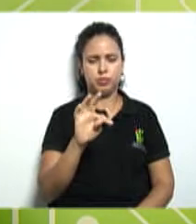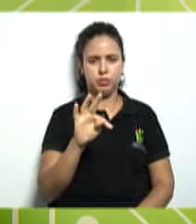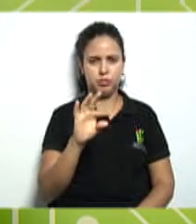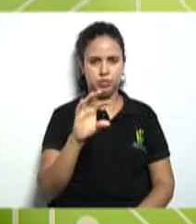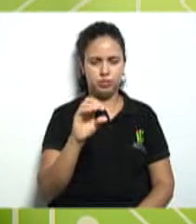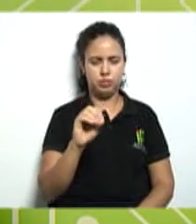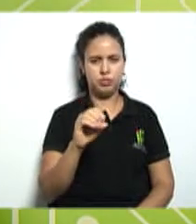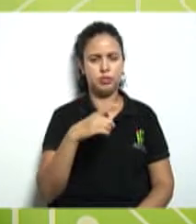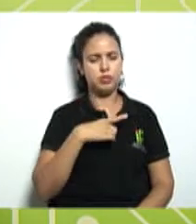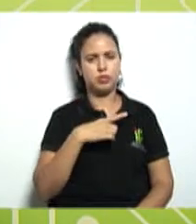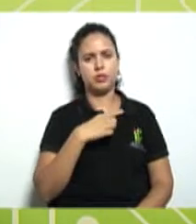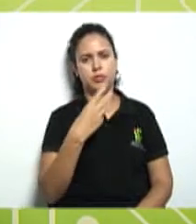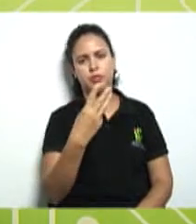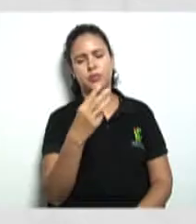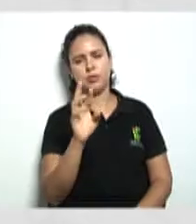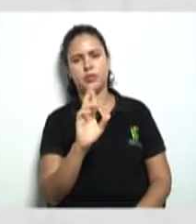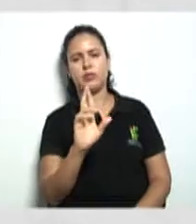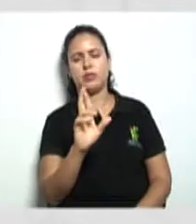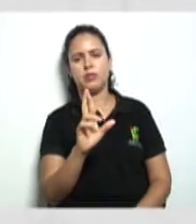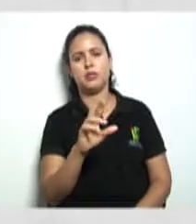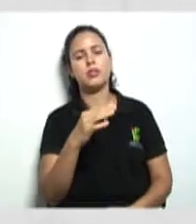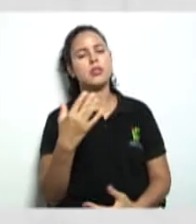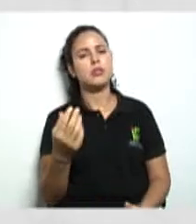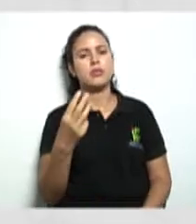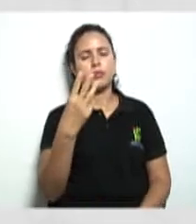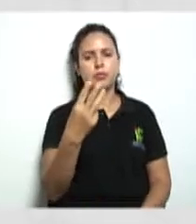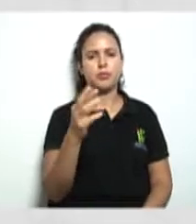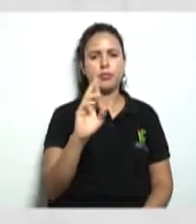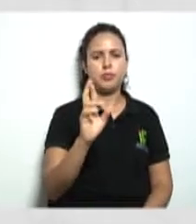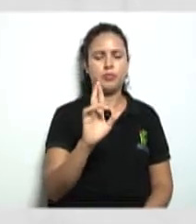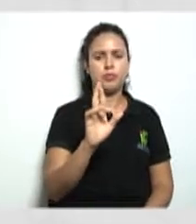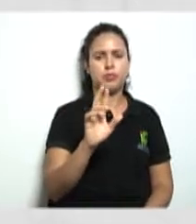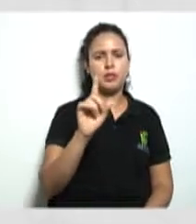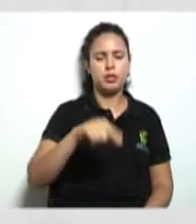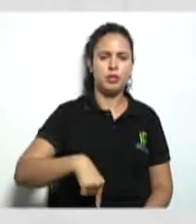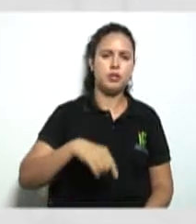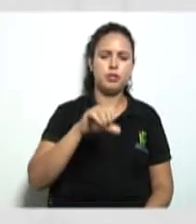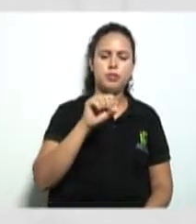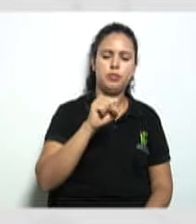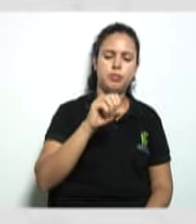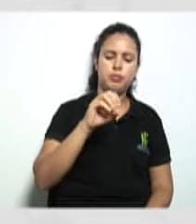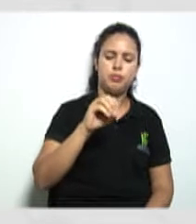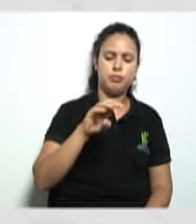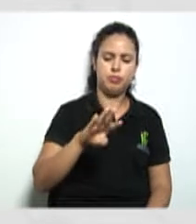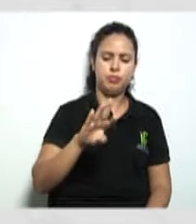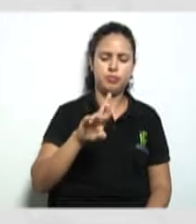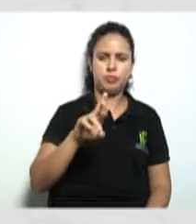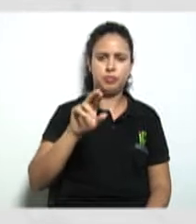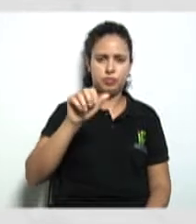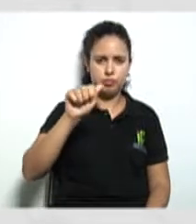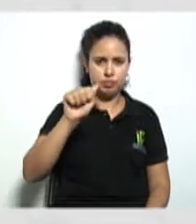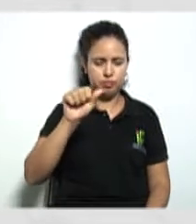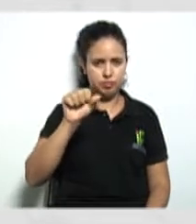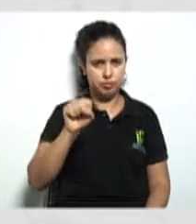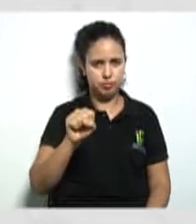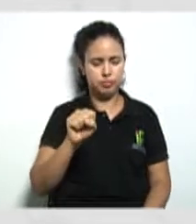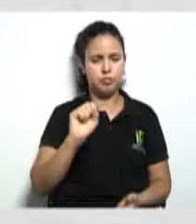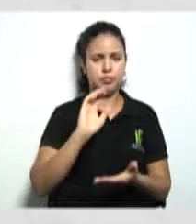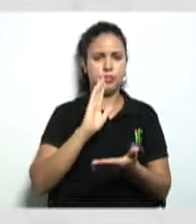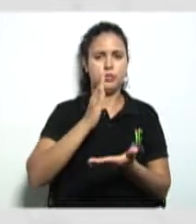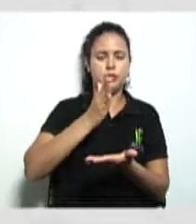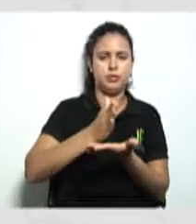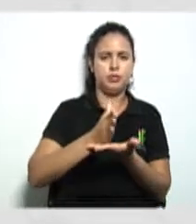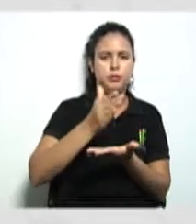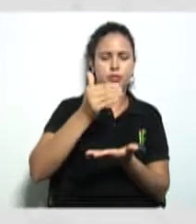3 reais então esses 3 reais seria a sobra aí essa sobra vai ser o que